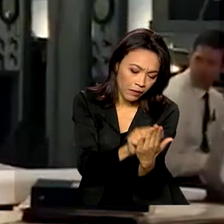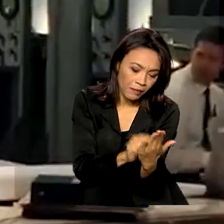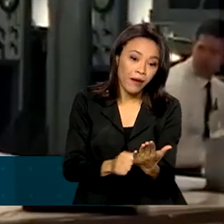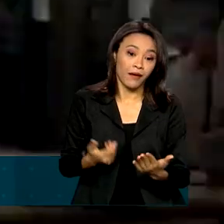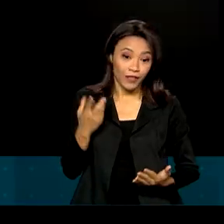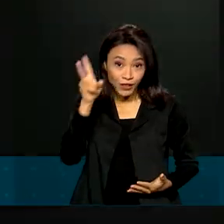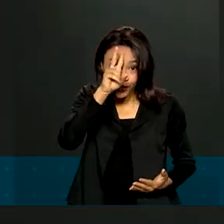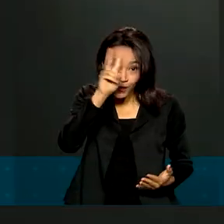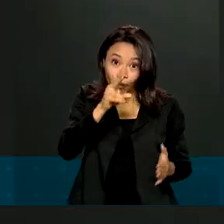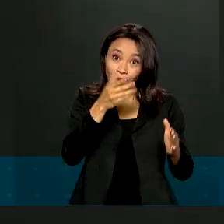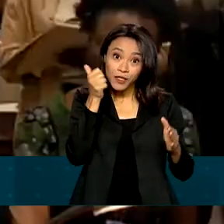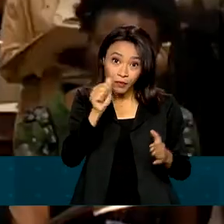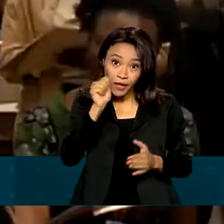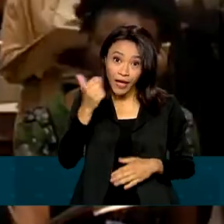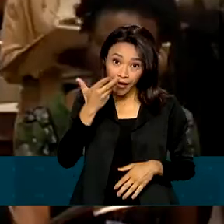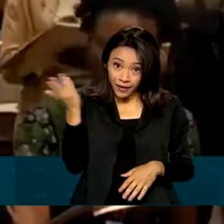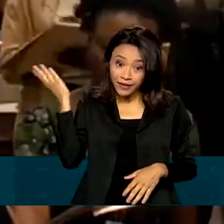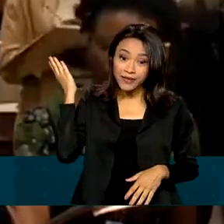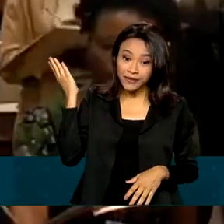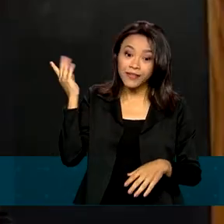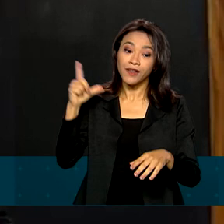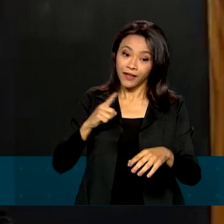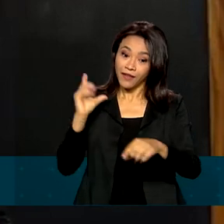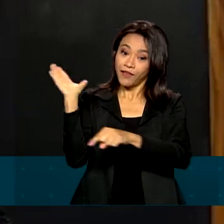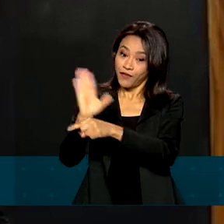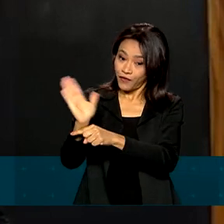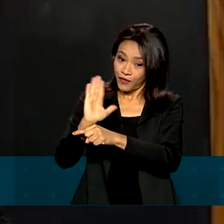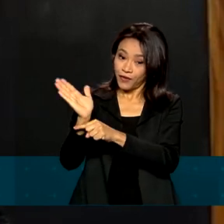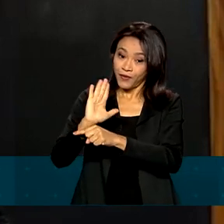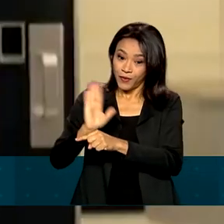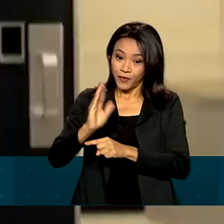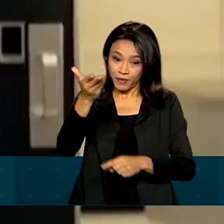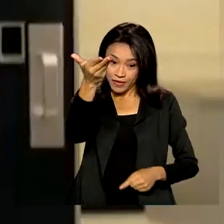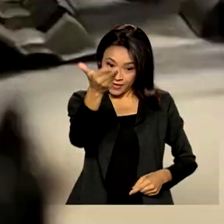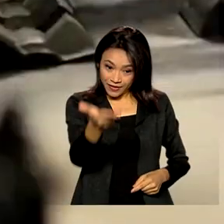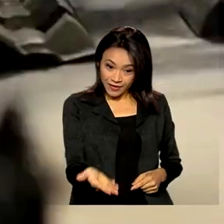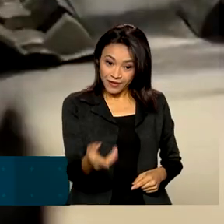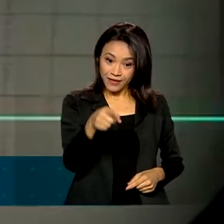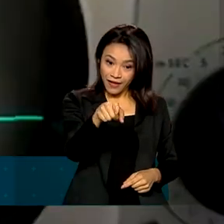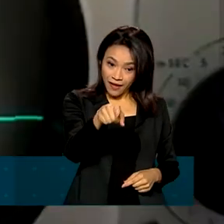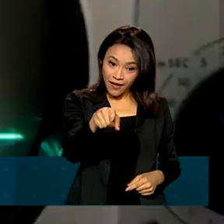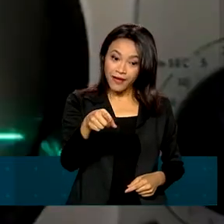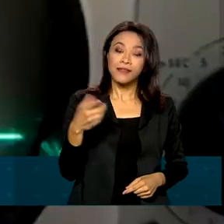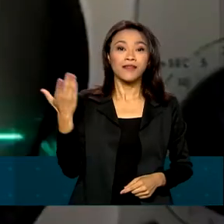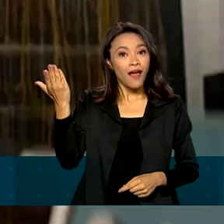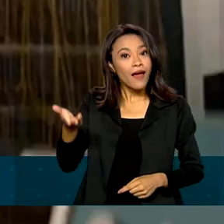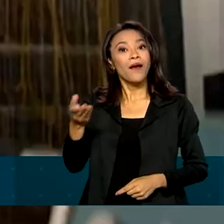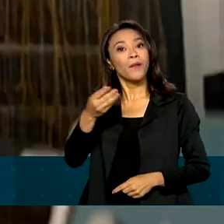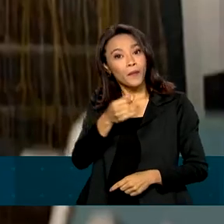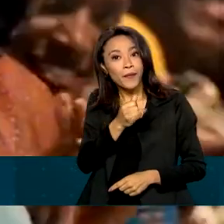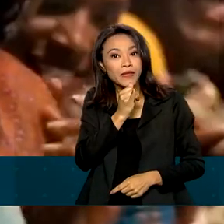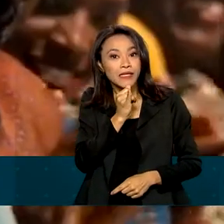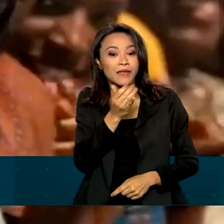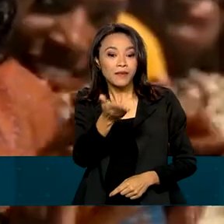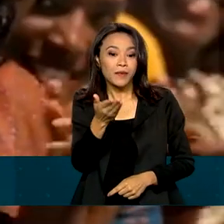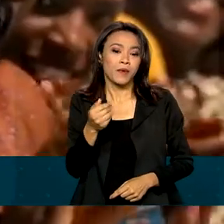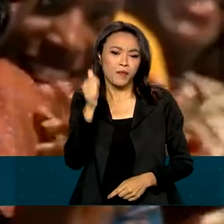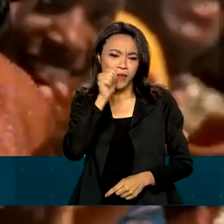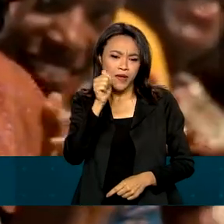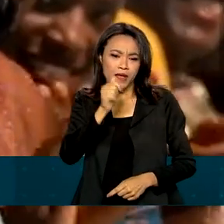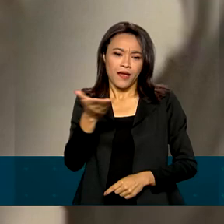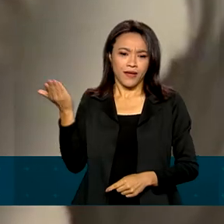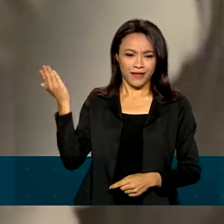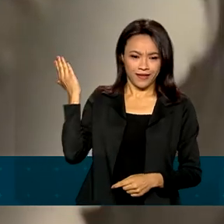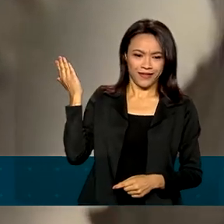ciência já ganharam até as telas dos cinemas. O filme Estrelas Além do Tempo é exemplo. Engenheiras espaciais